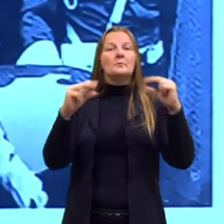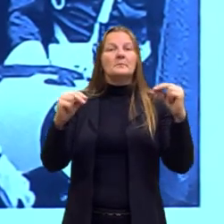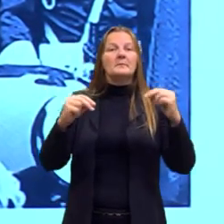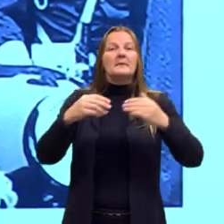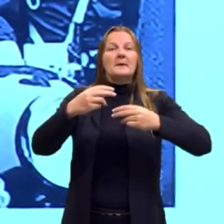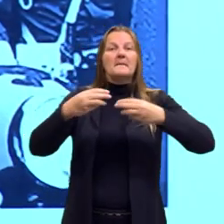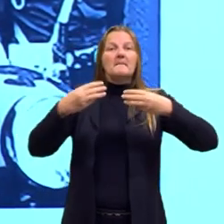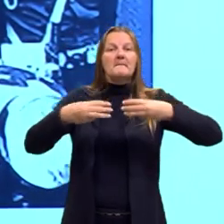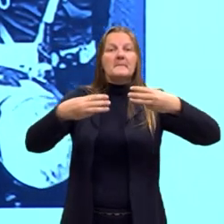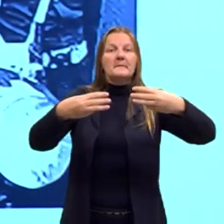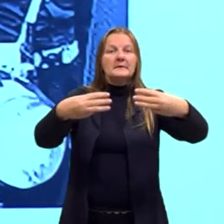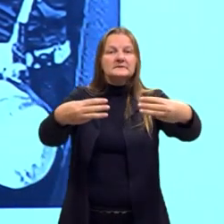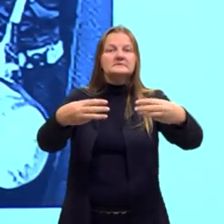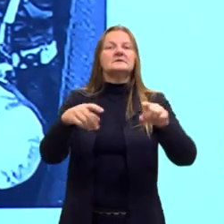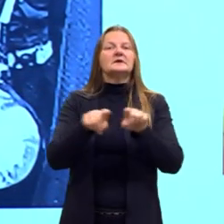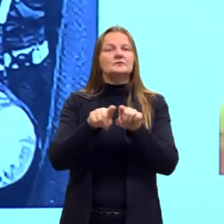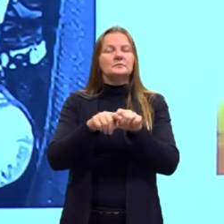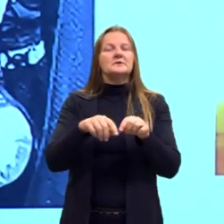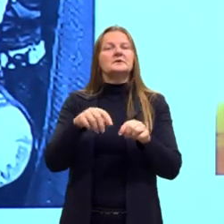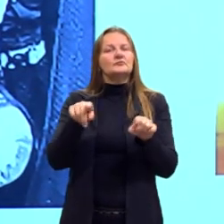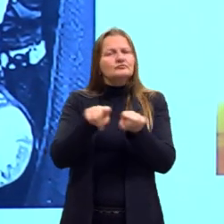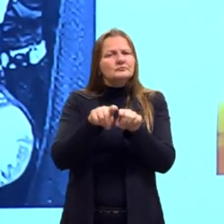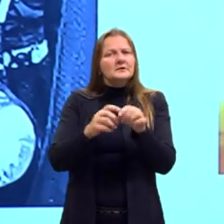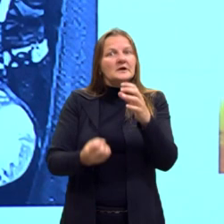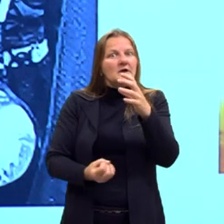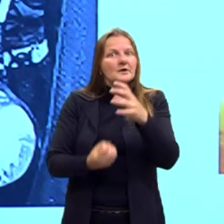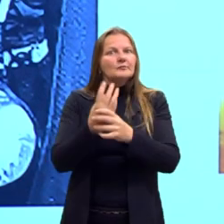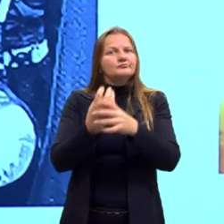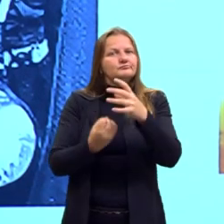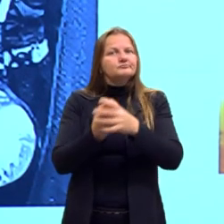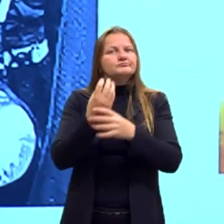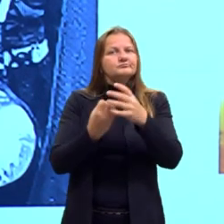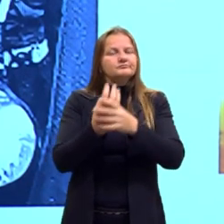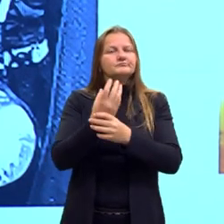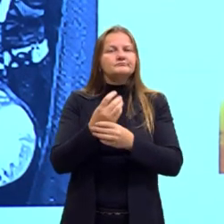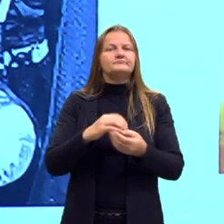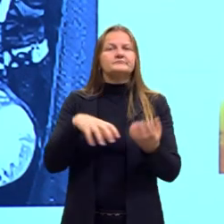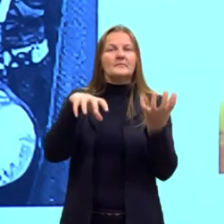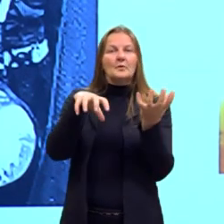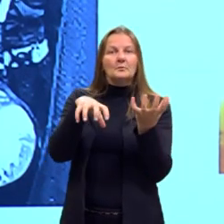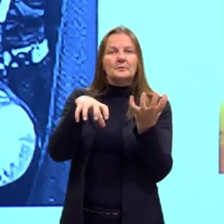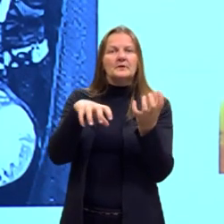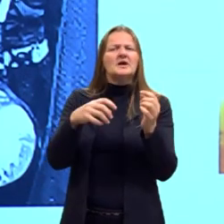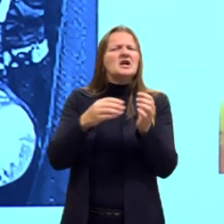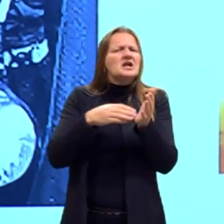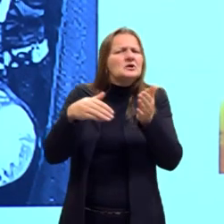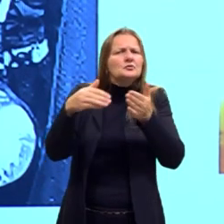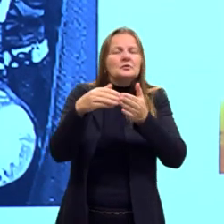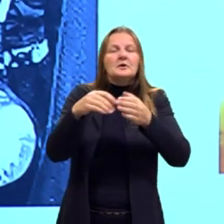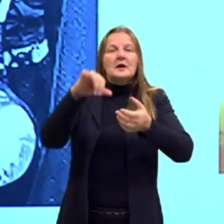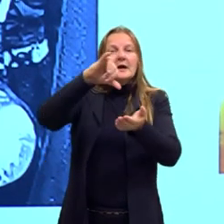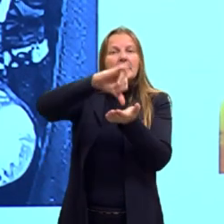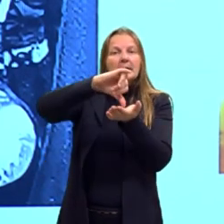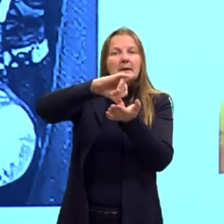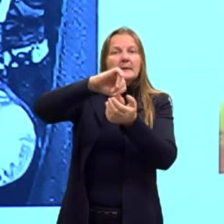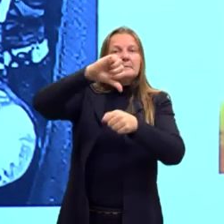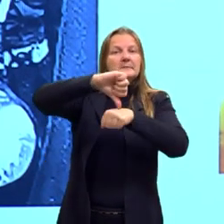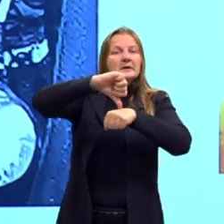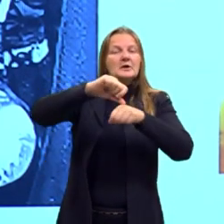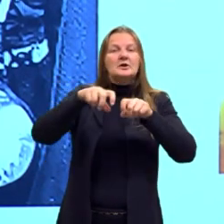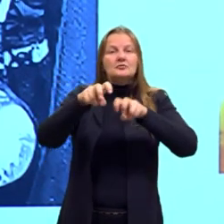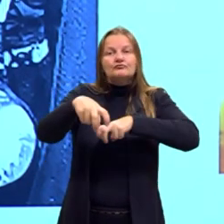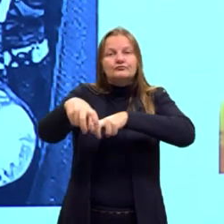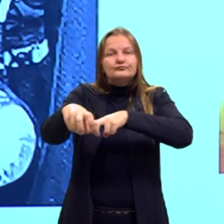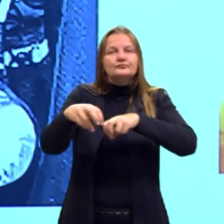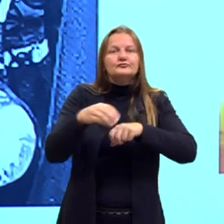interiorização, né, do país, a partir dele que ele, né, leva a capital para o interior. Se vocês, né, fizerem uma